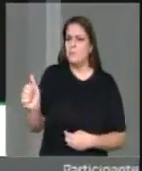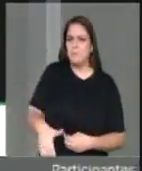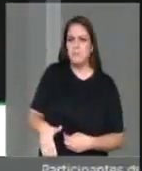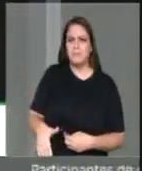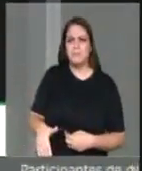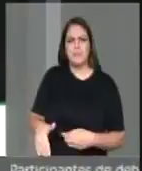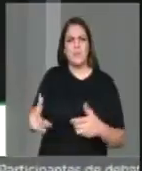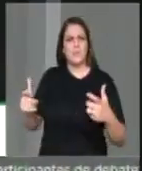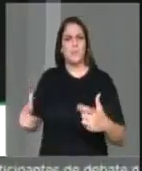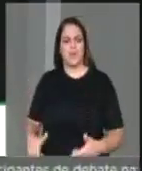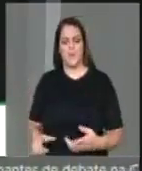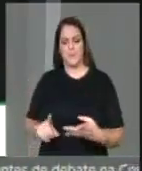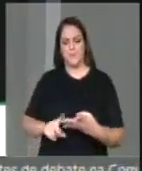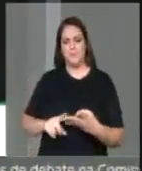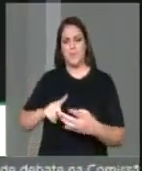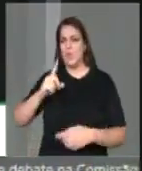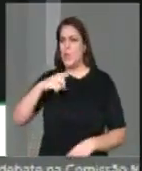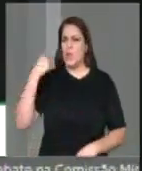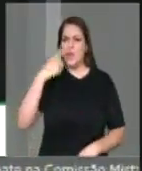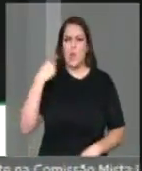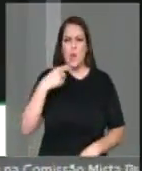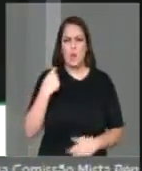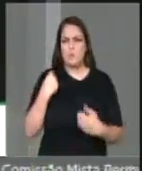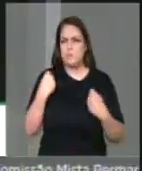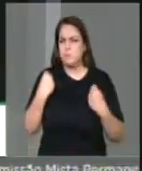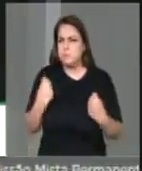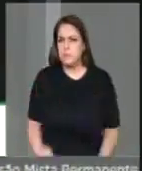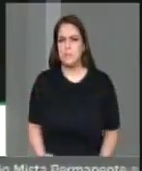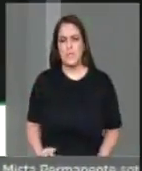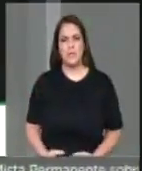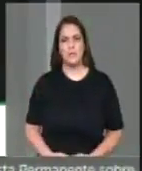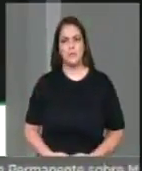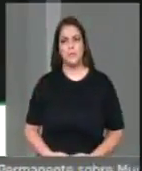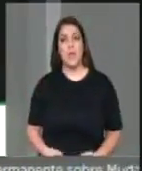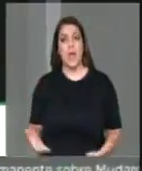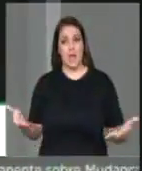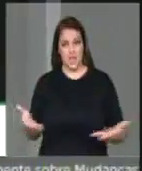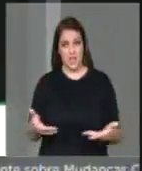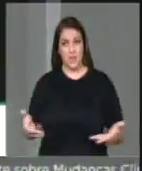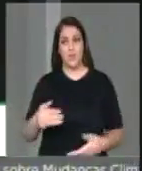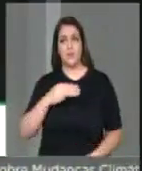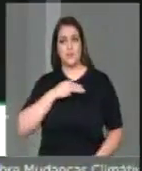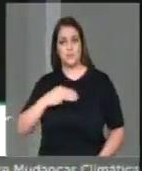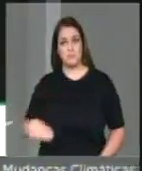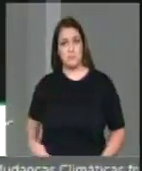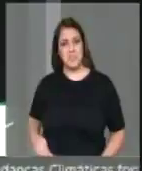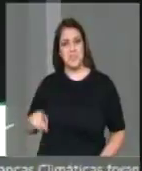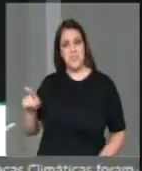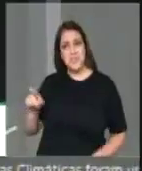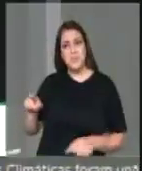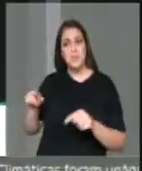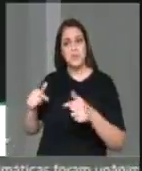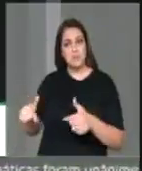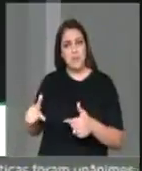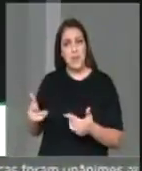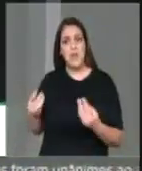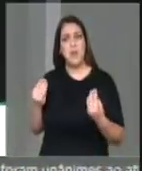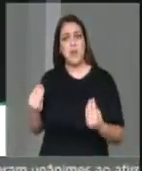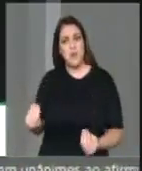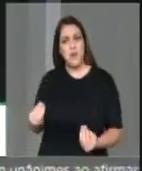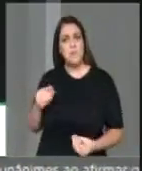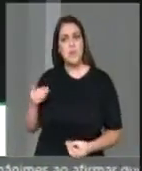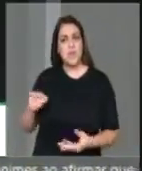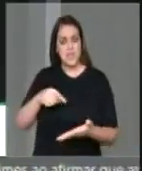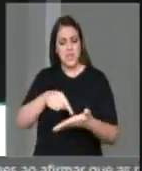jornadas exaustivas. O que faz agora o ministro do trabalho? Ele diz o seguinte, que